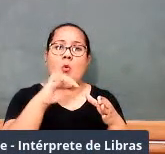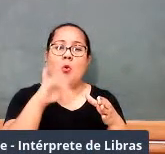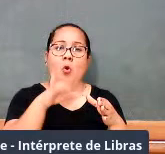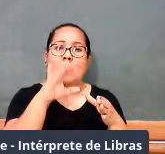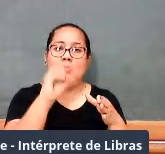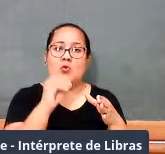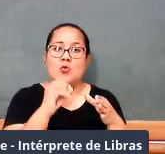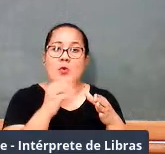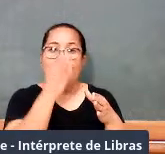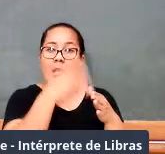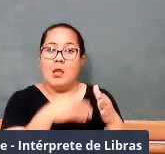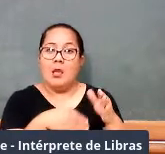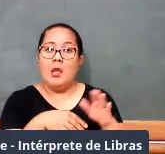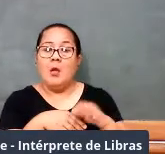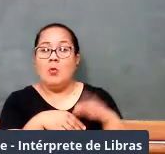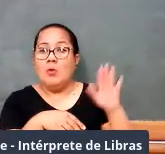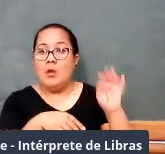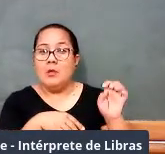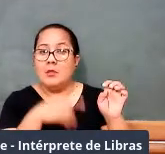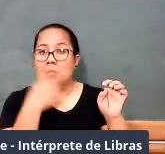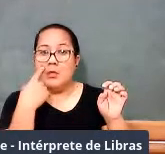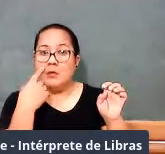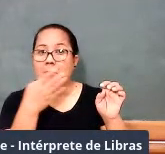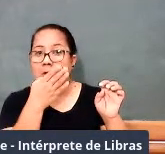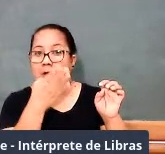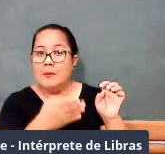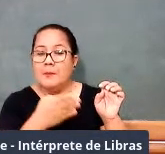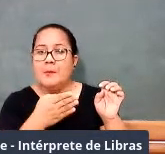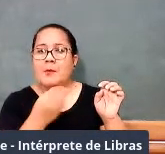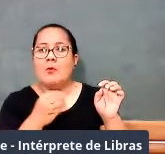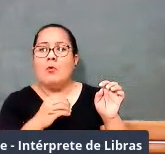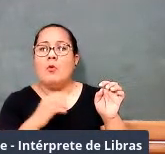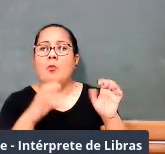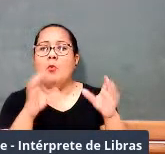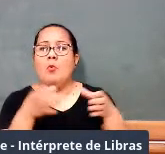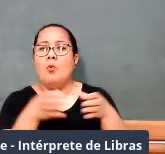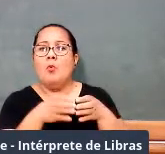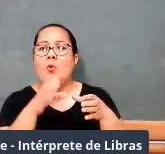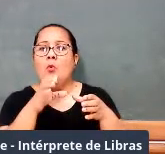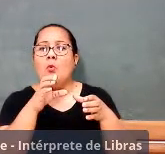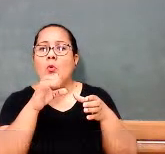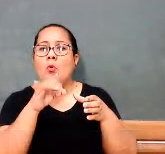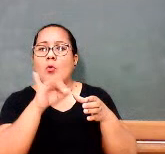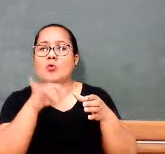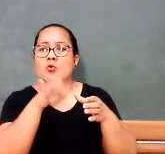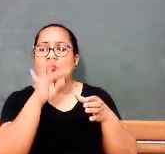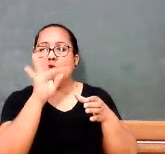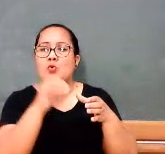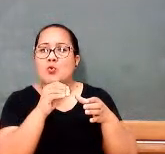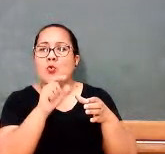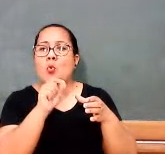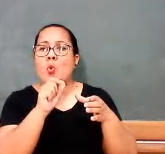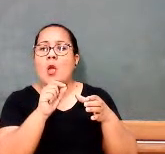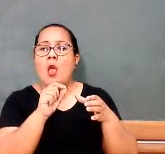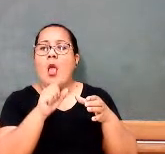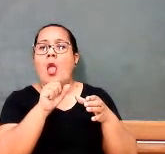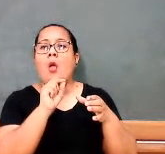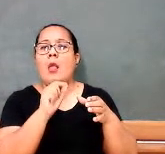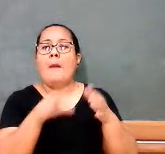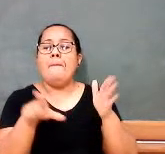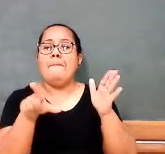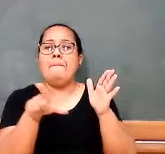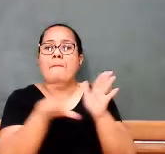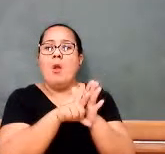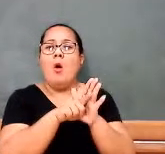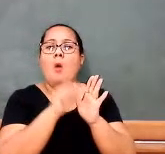curriculares, teoria dos conjuntos, além da ênfase do papel das estruturas algébricas, opta pela linguagem dos conjuntos